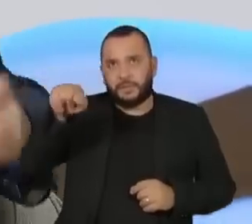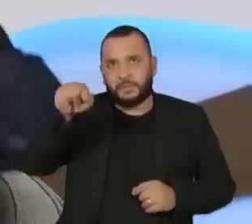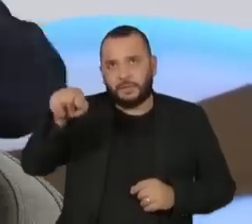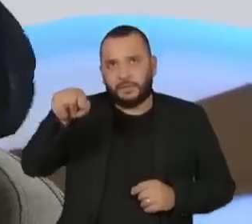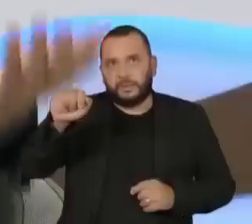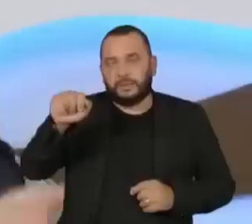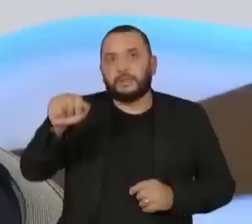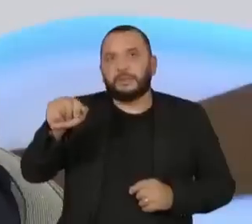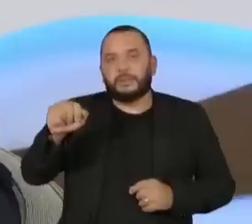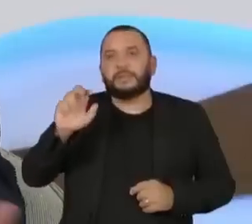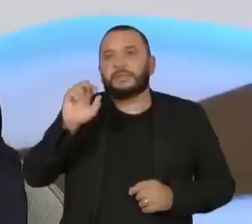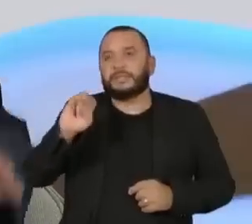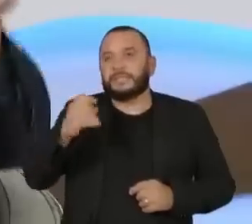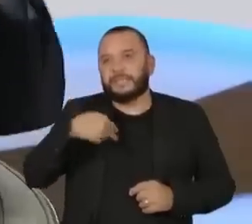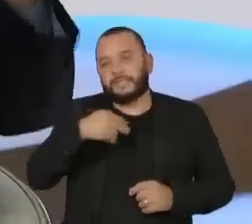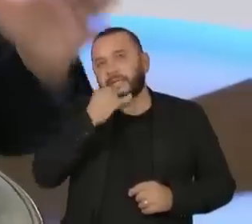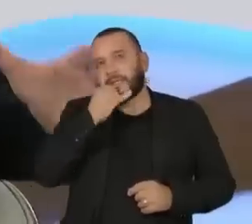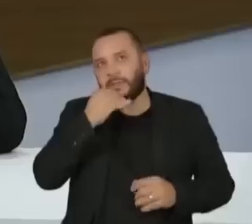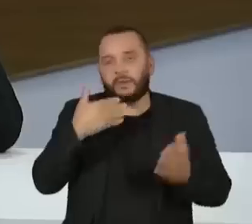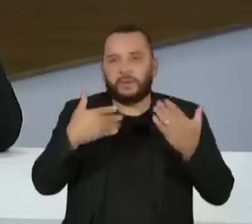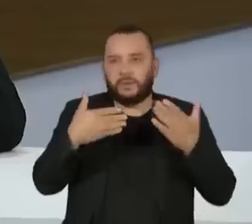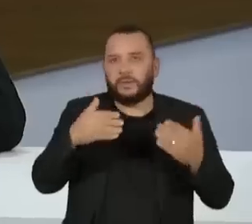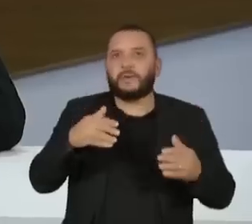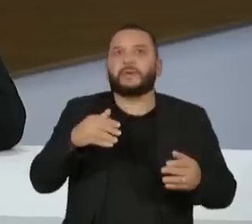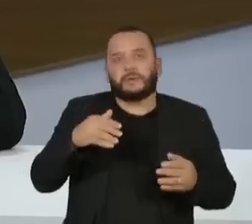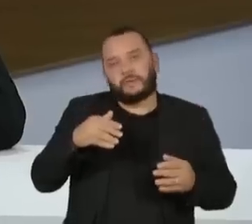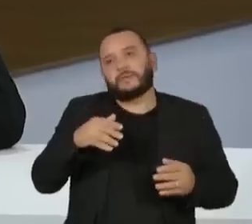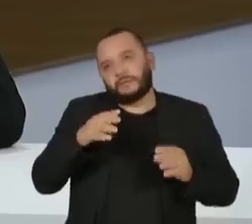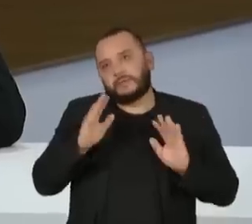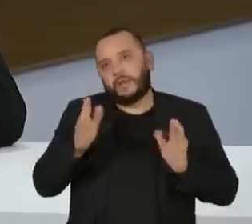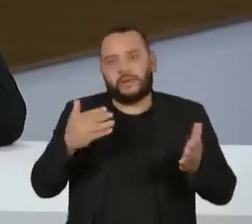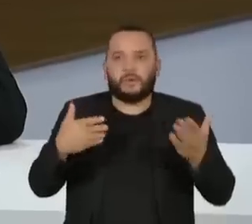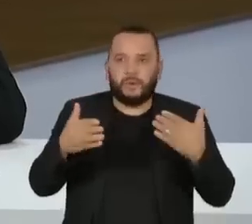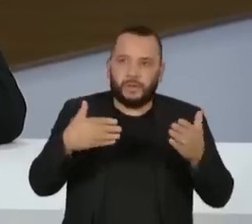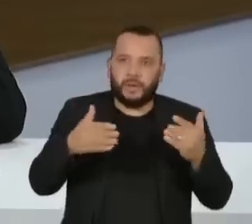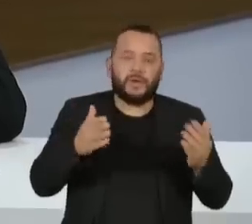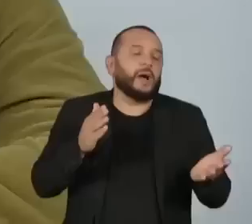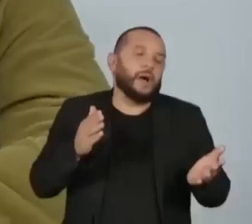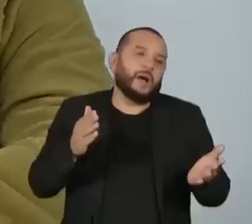Com o olhar, ele disse, e se o diálogo falhar? Cada dia com a sua agudinha.